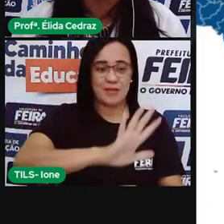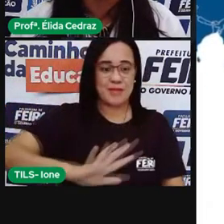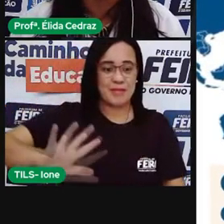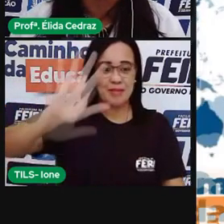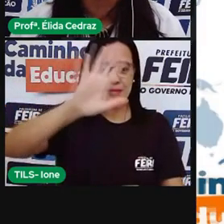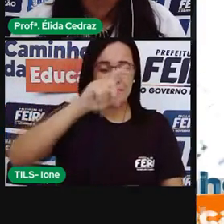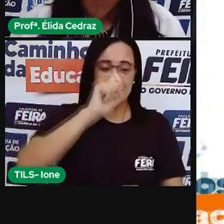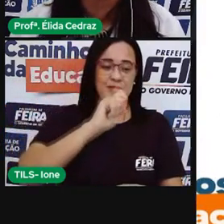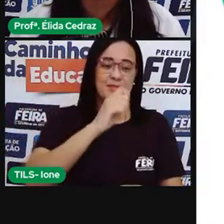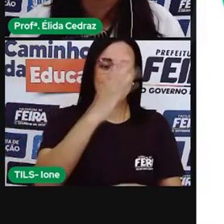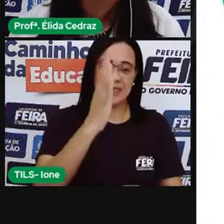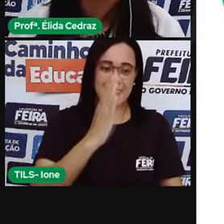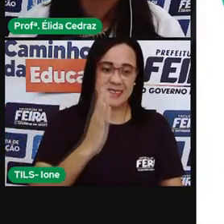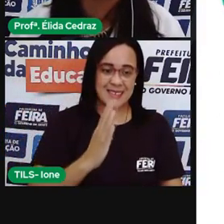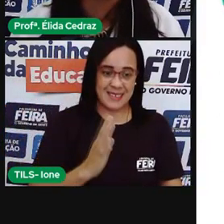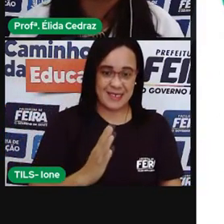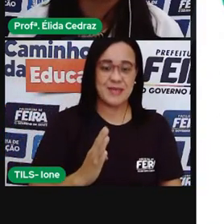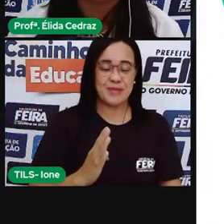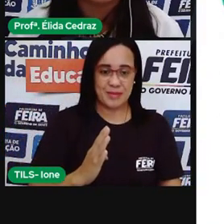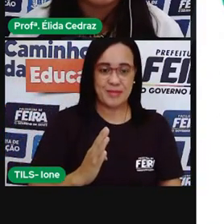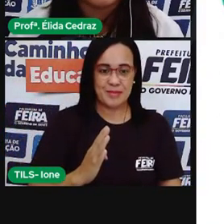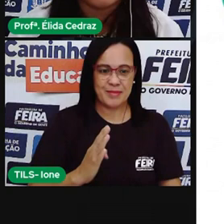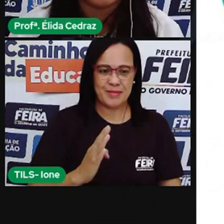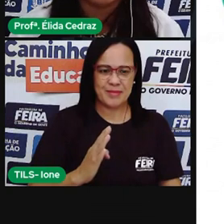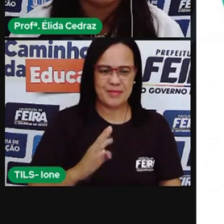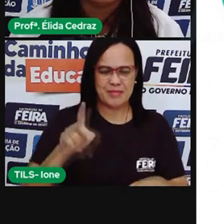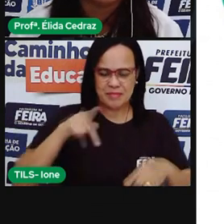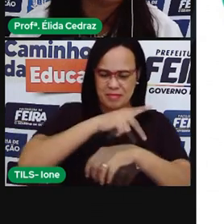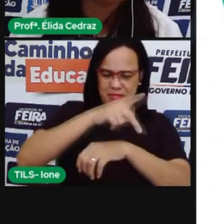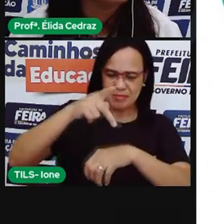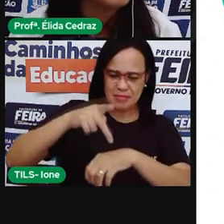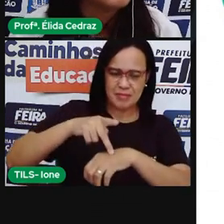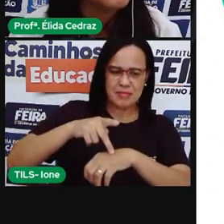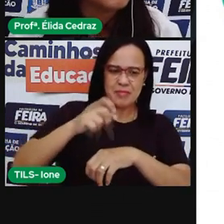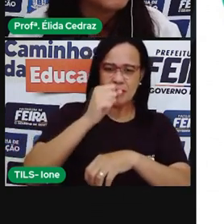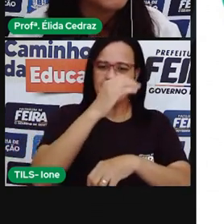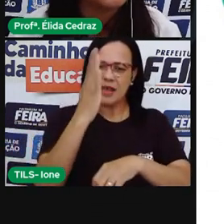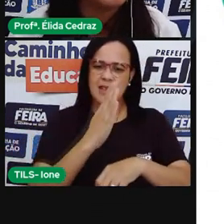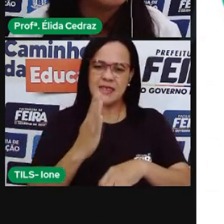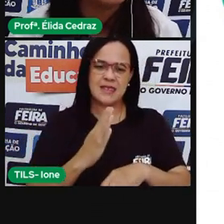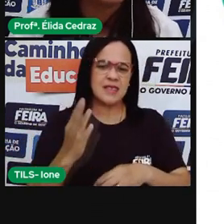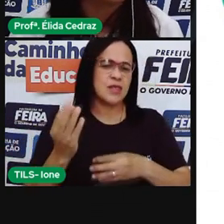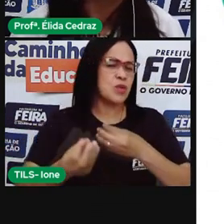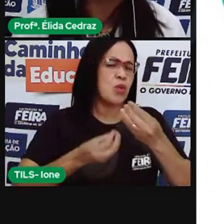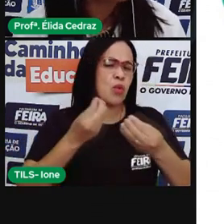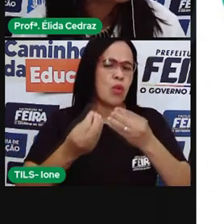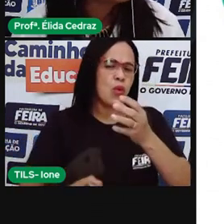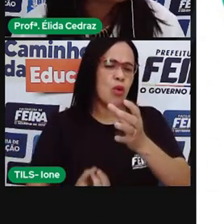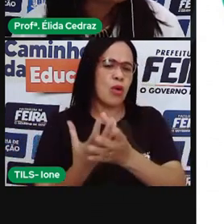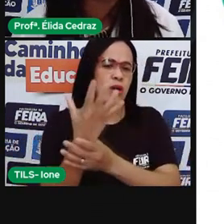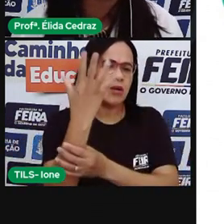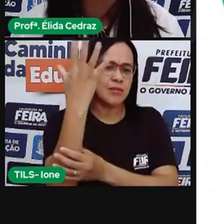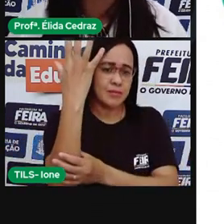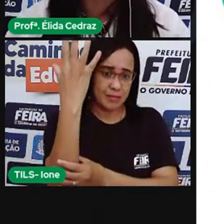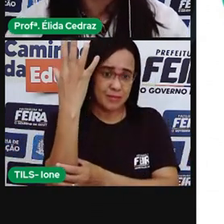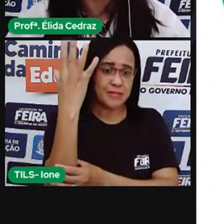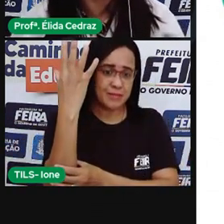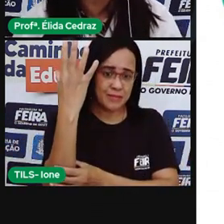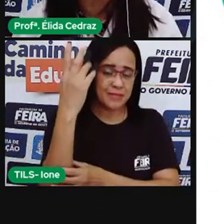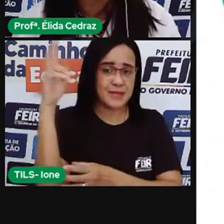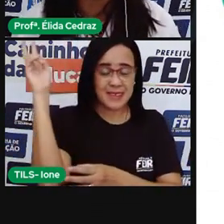Um país chamado Brasil. Como ele surgiu? Você lembra como